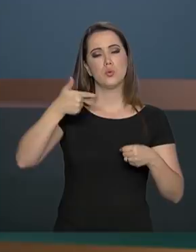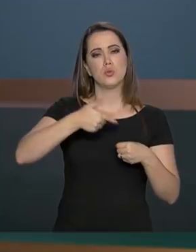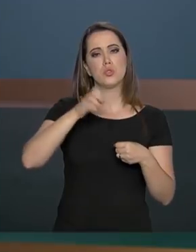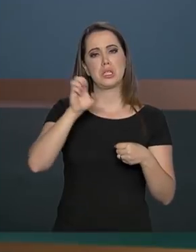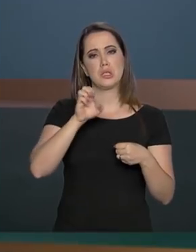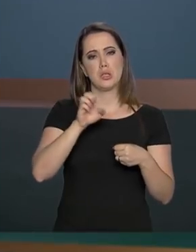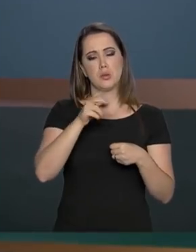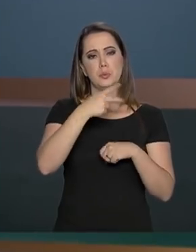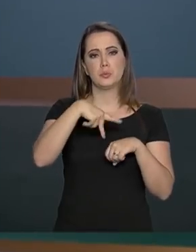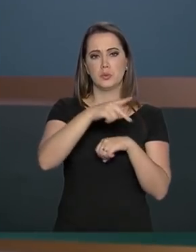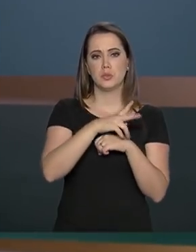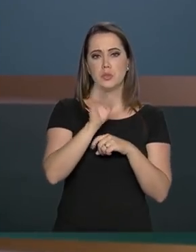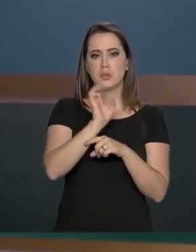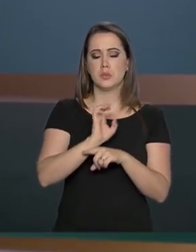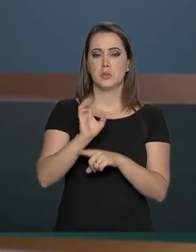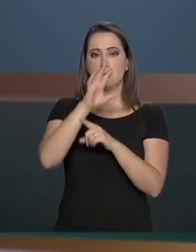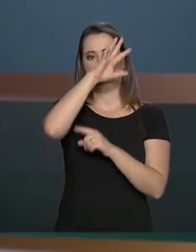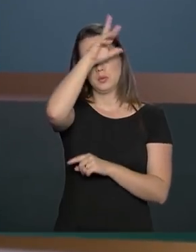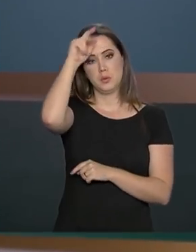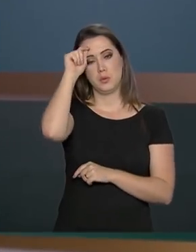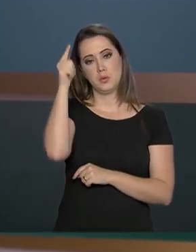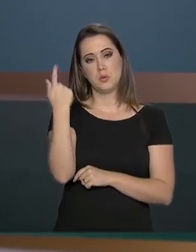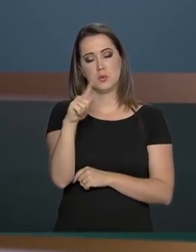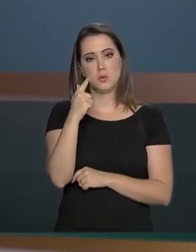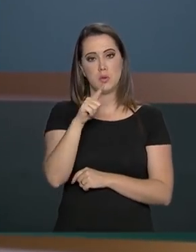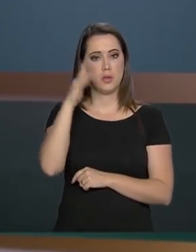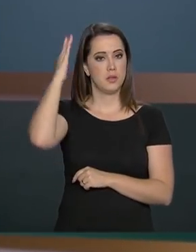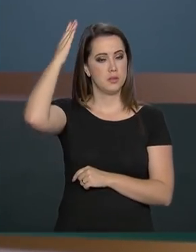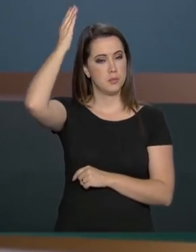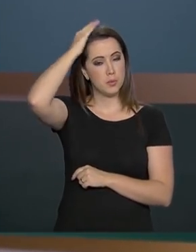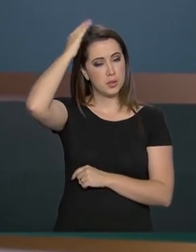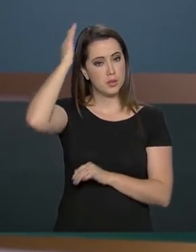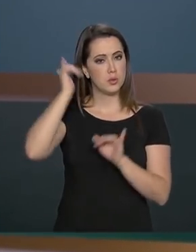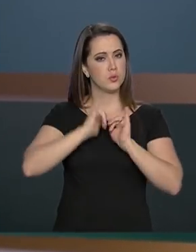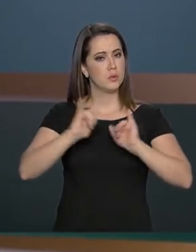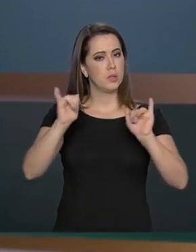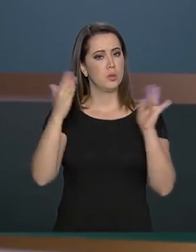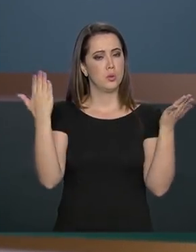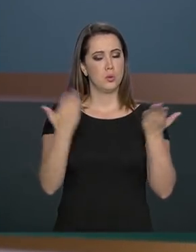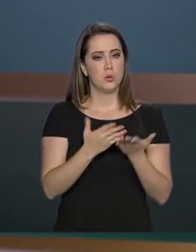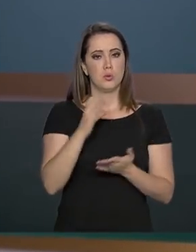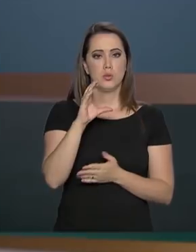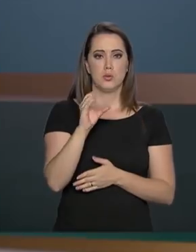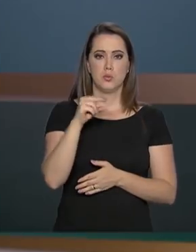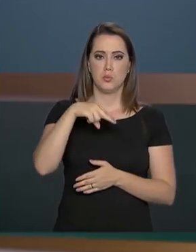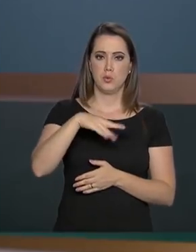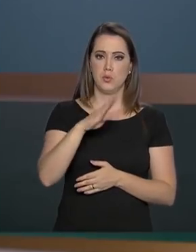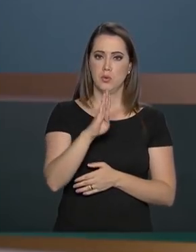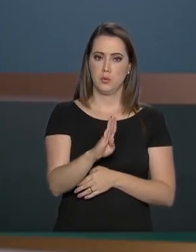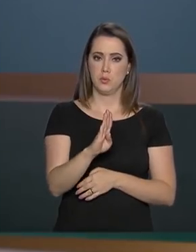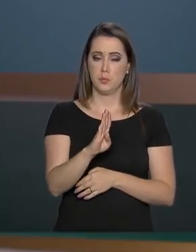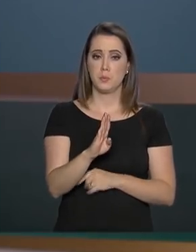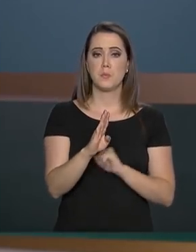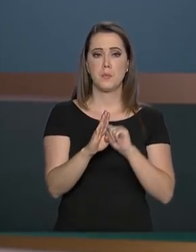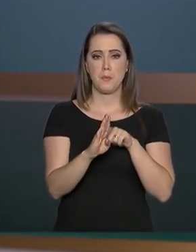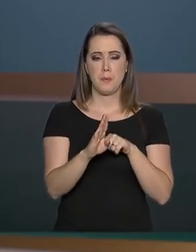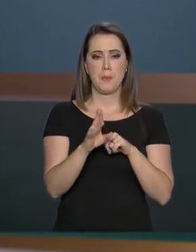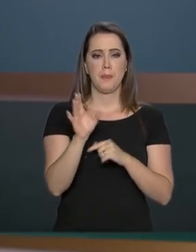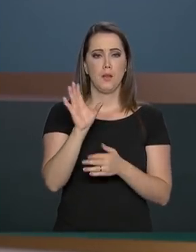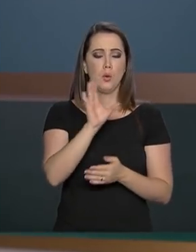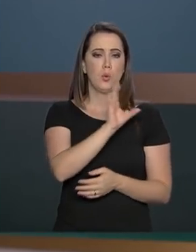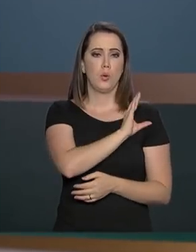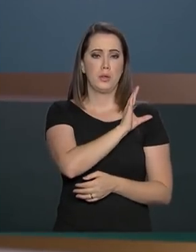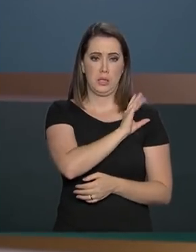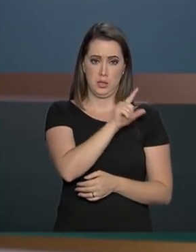lista são Mato Grosso, Goiás e Paraná. Os dados foram divulgados hoje pela Conab, a Companhia Nacional de Abastecimento. O